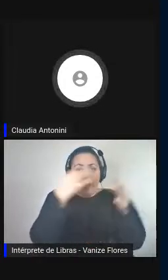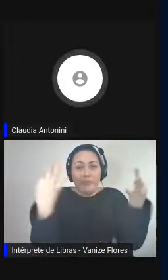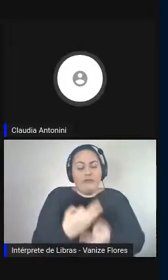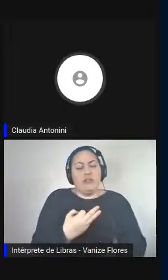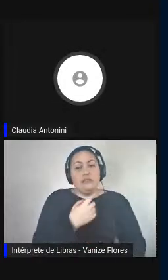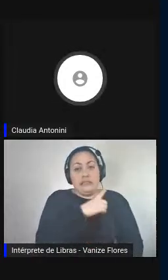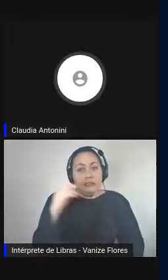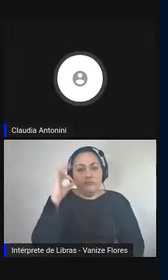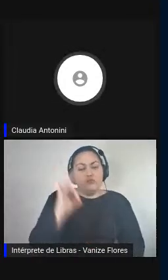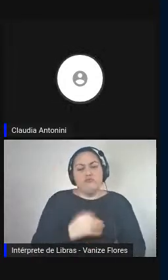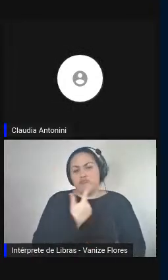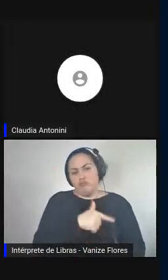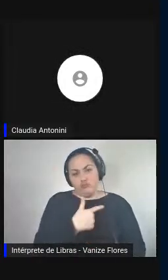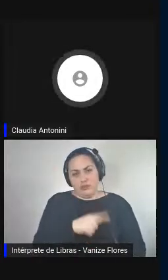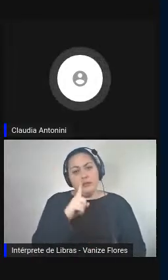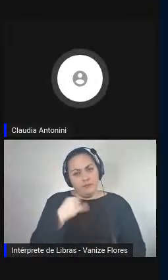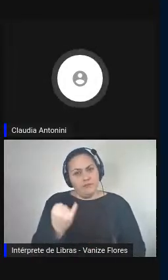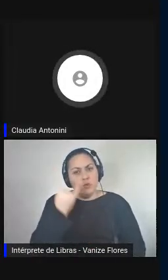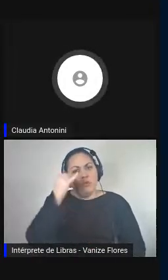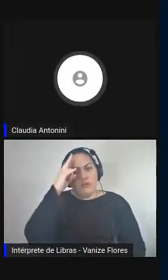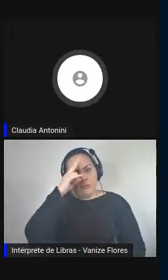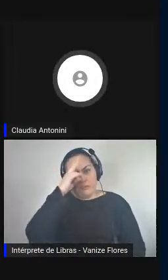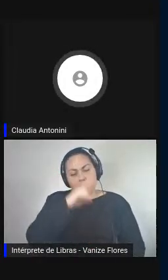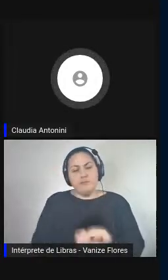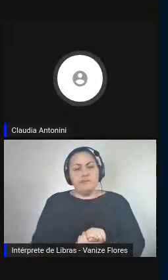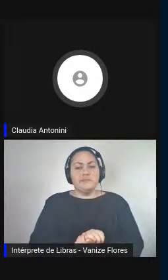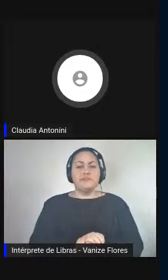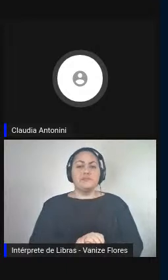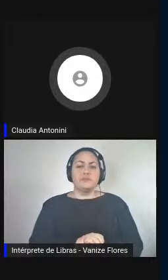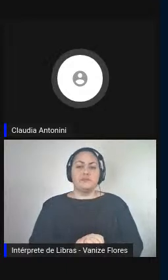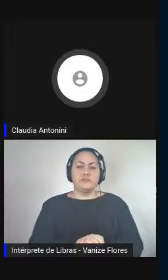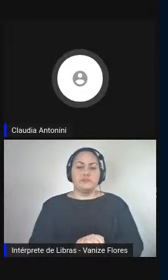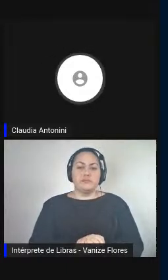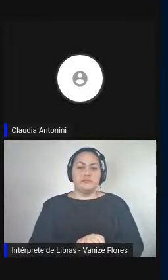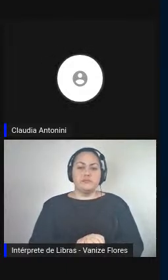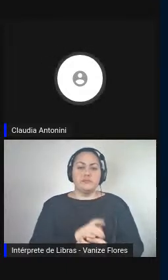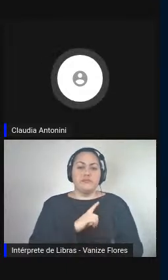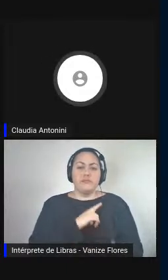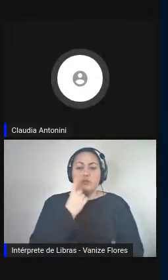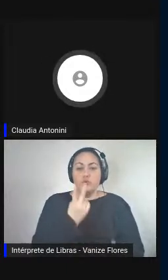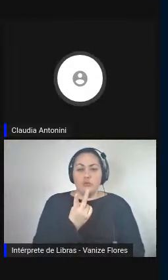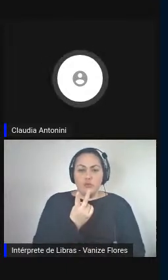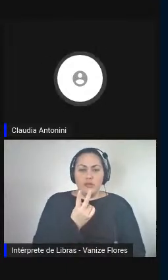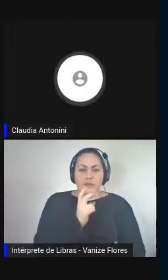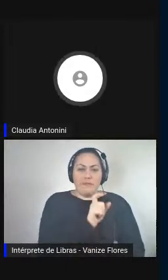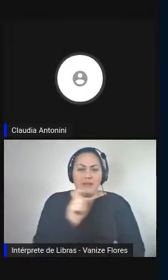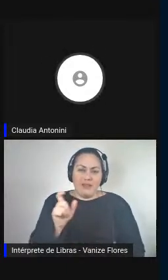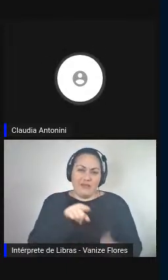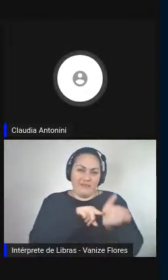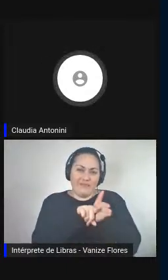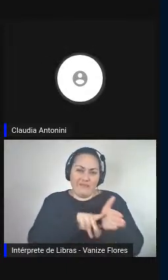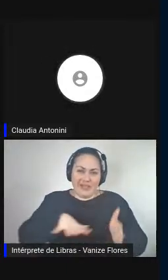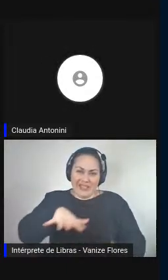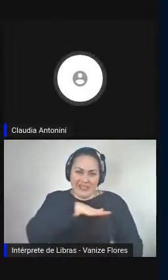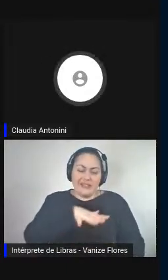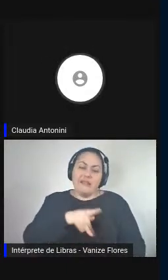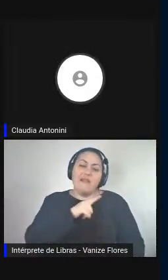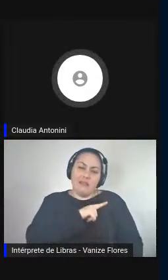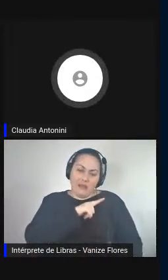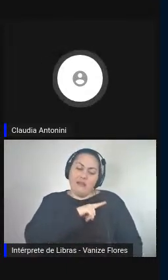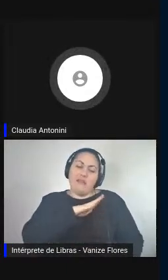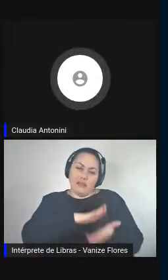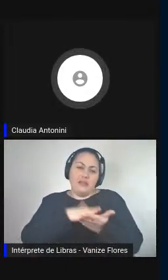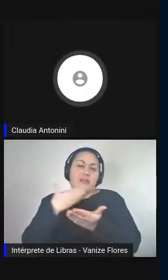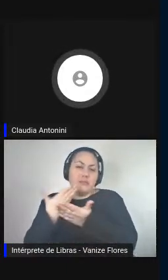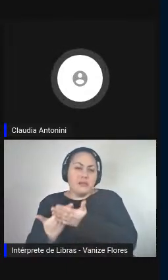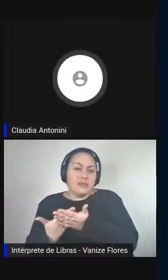ressaltar. Duas palavras sobre a pesquisa, apesar da interpretação é um